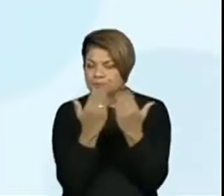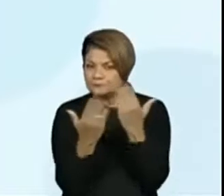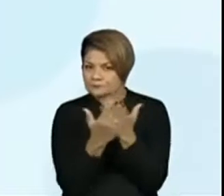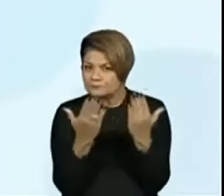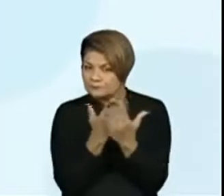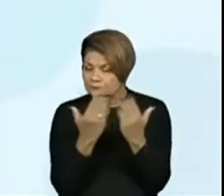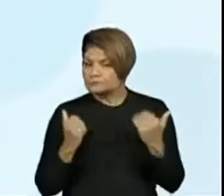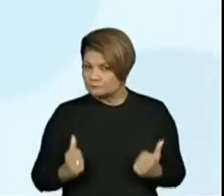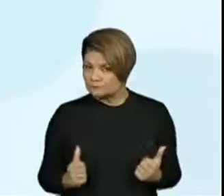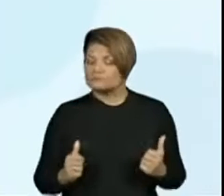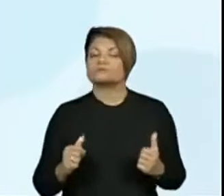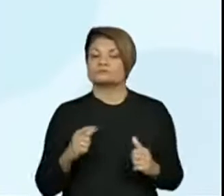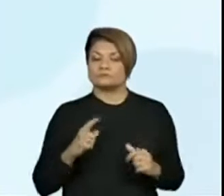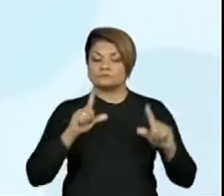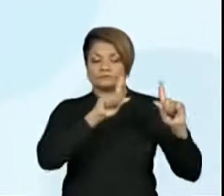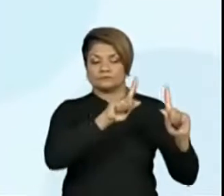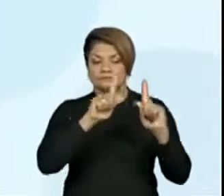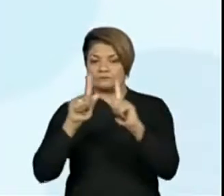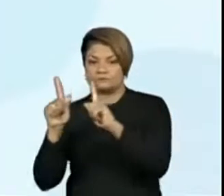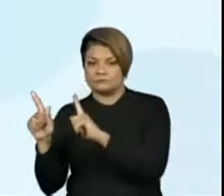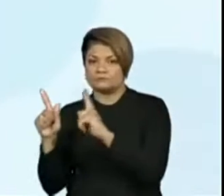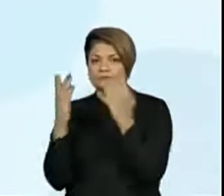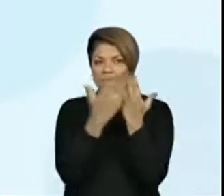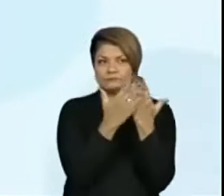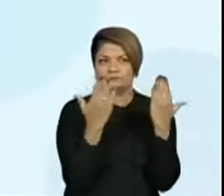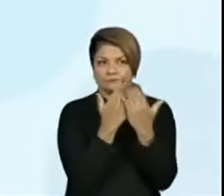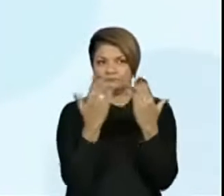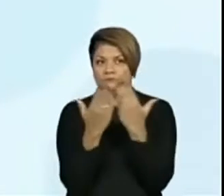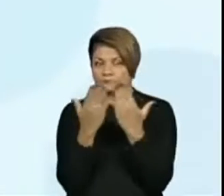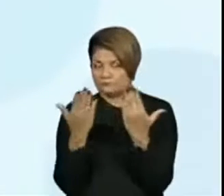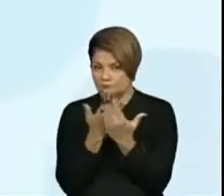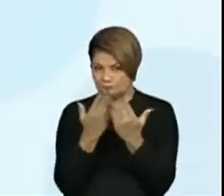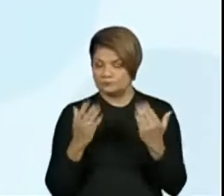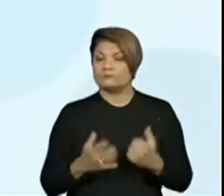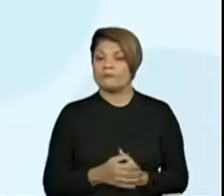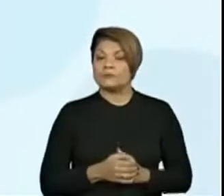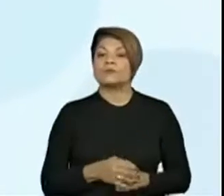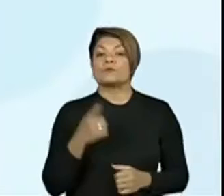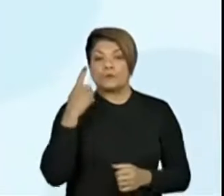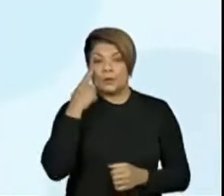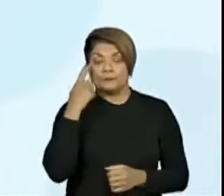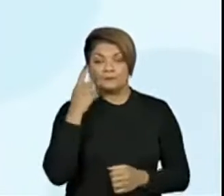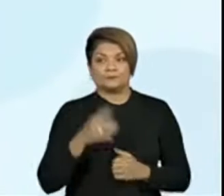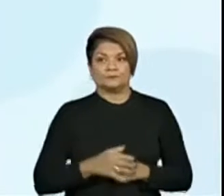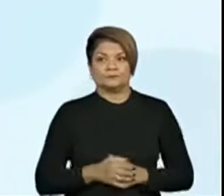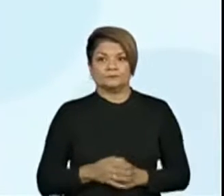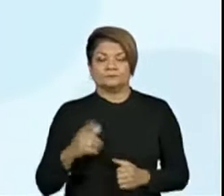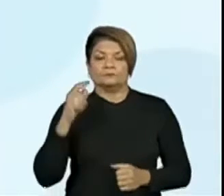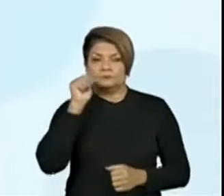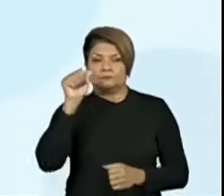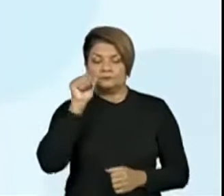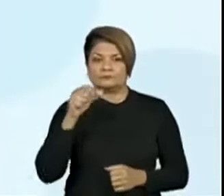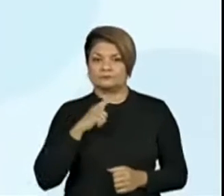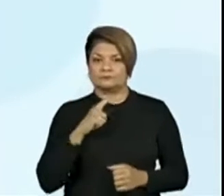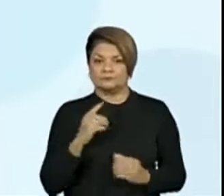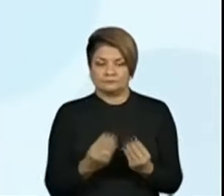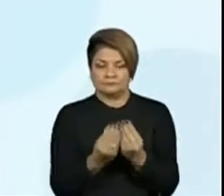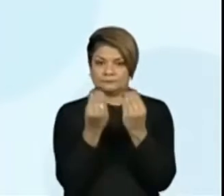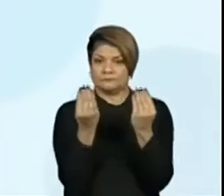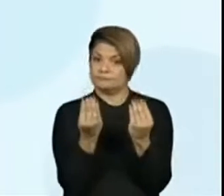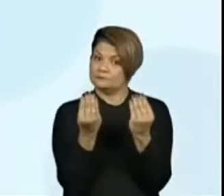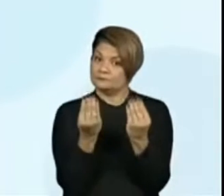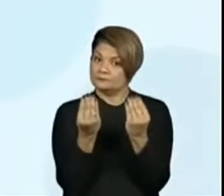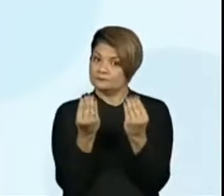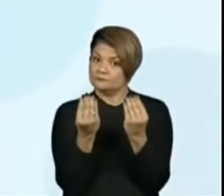ou as chamadas fichas sobrepostas. Olha só. A garotinha está aqui segurando duas fichinhas. Hum,